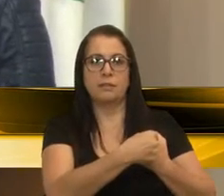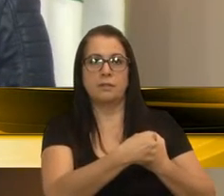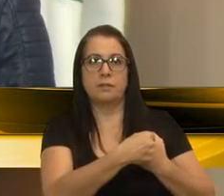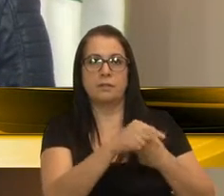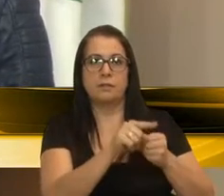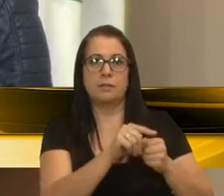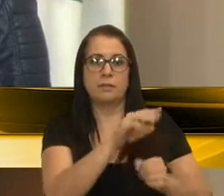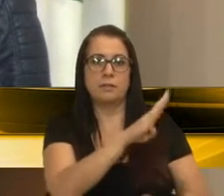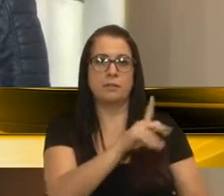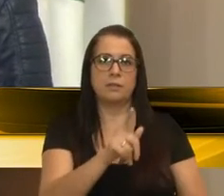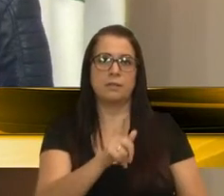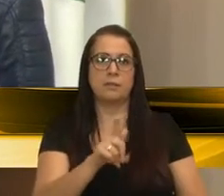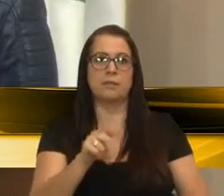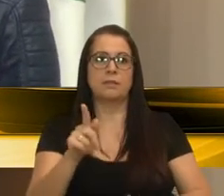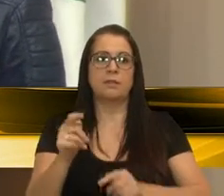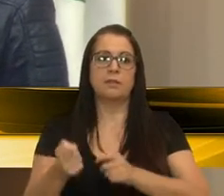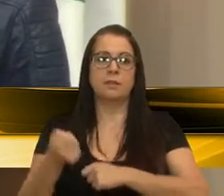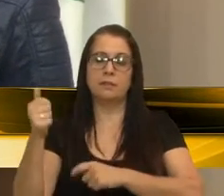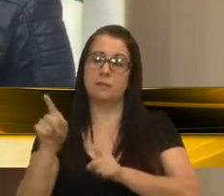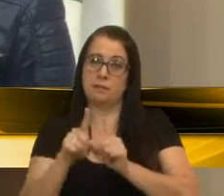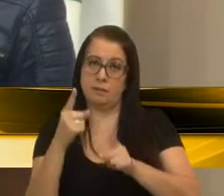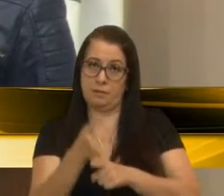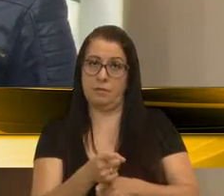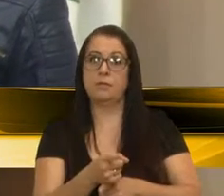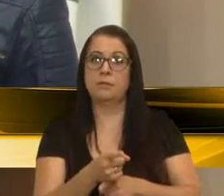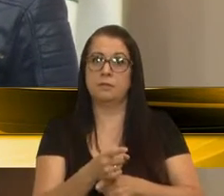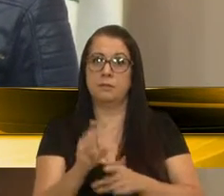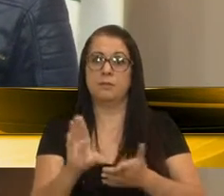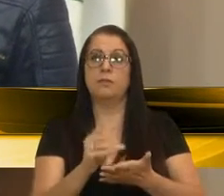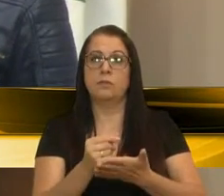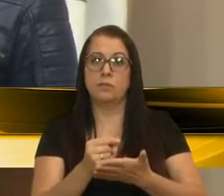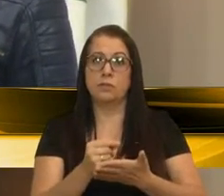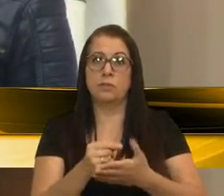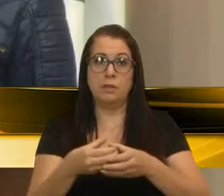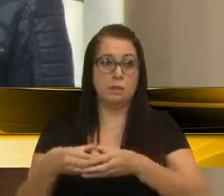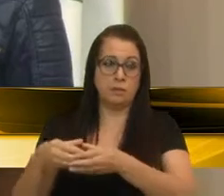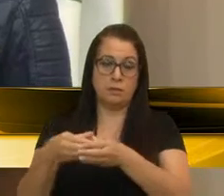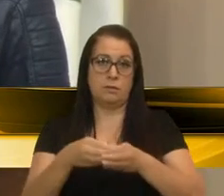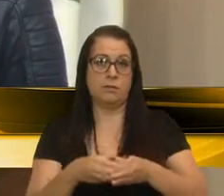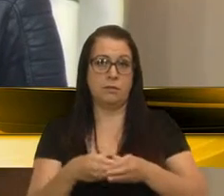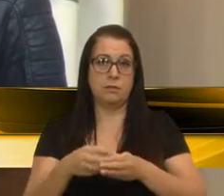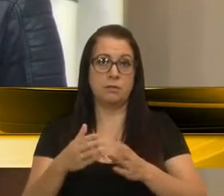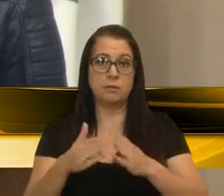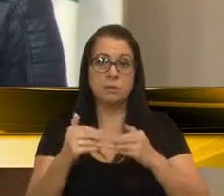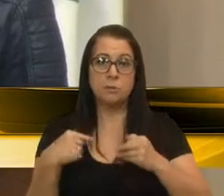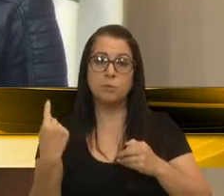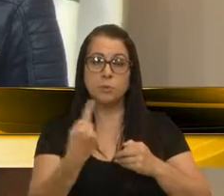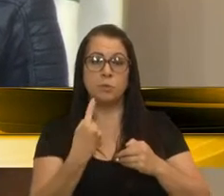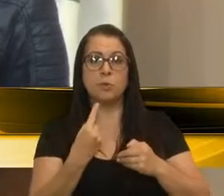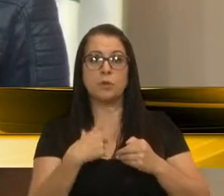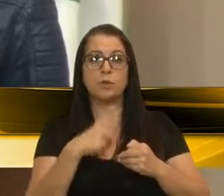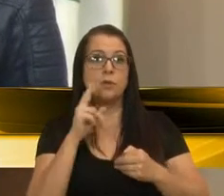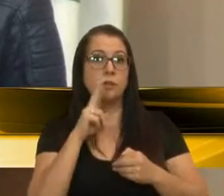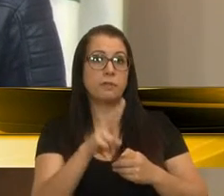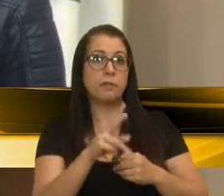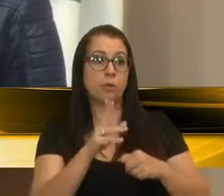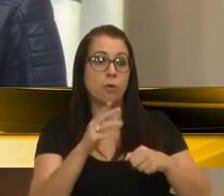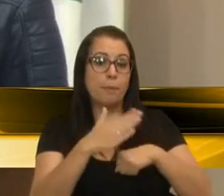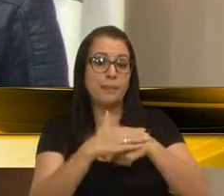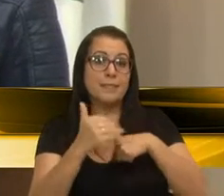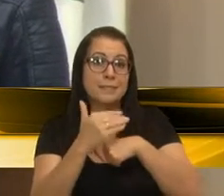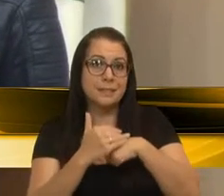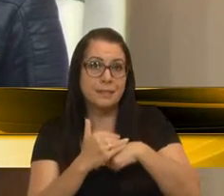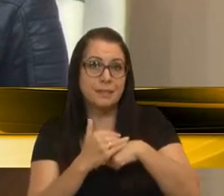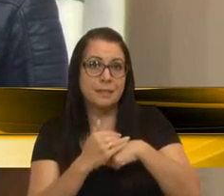longe, Bento, Garibaldi, todos estão investindo no turismo. E o meu apelo é para que a gente olhe com mais carinho,